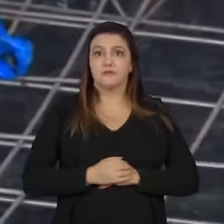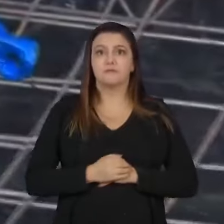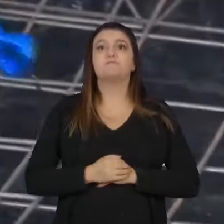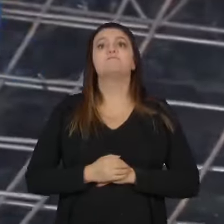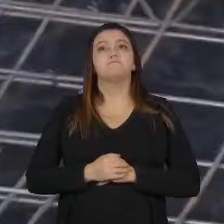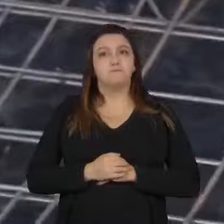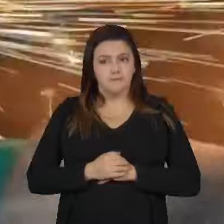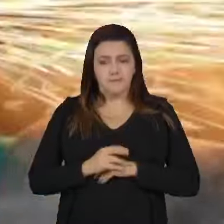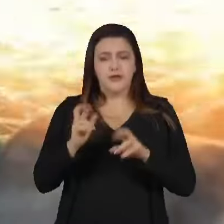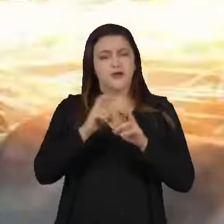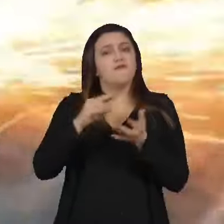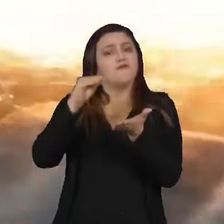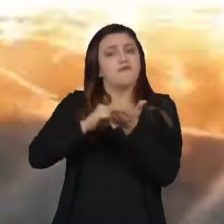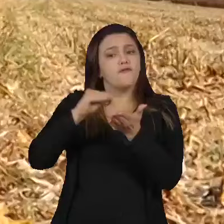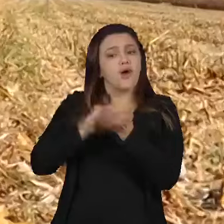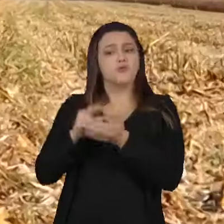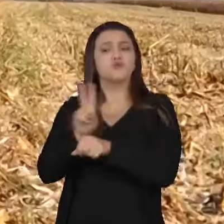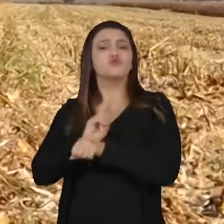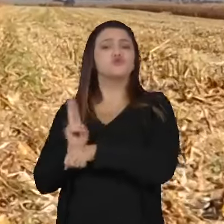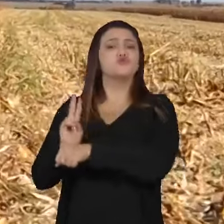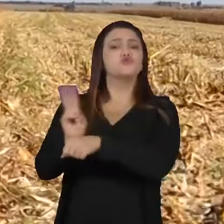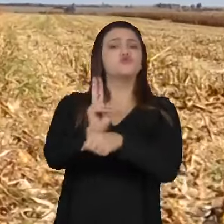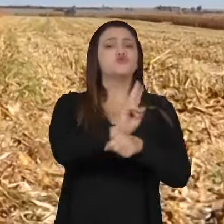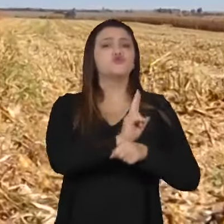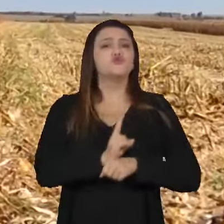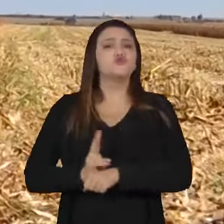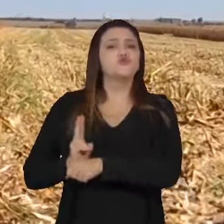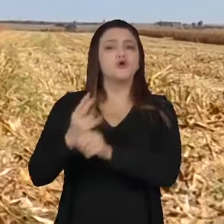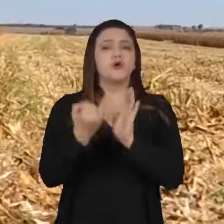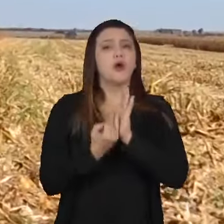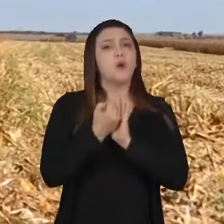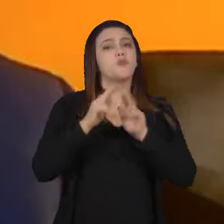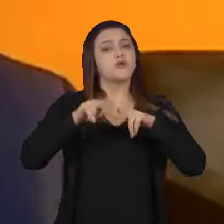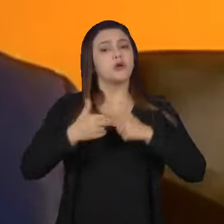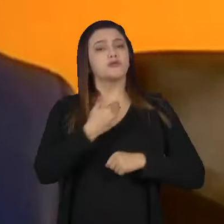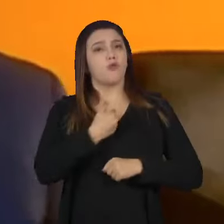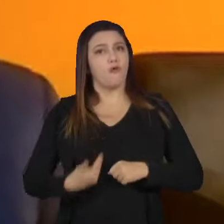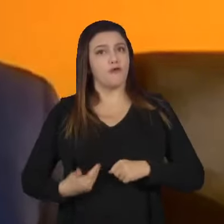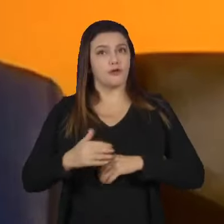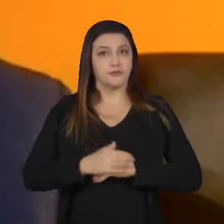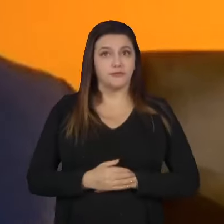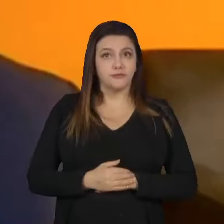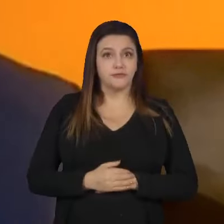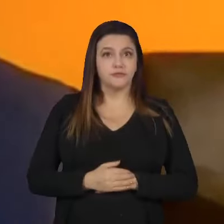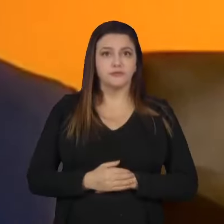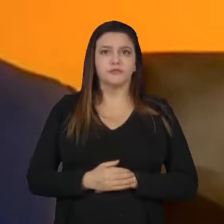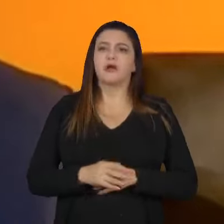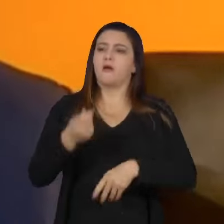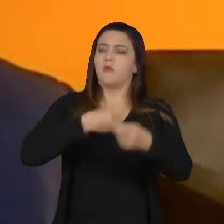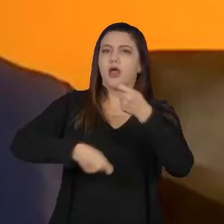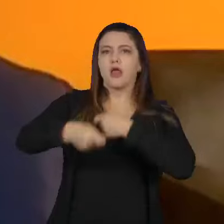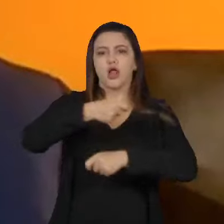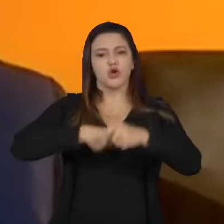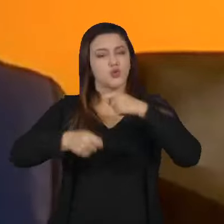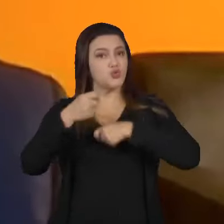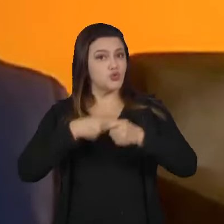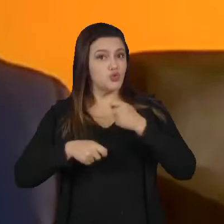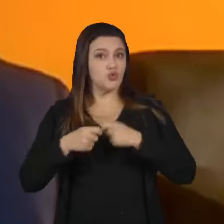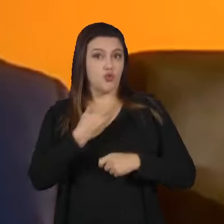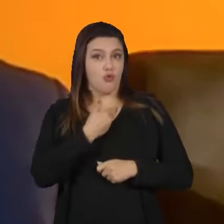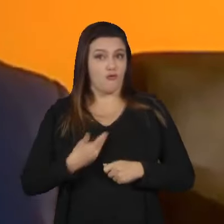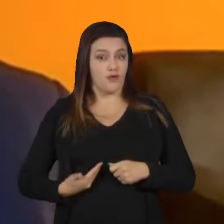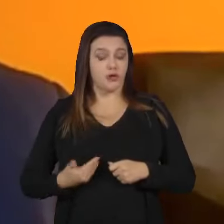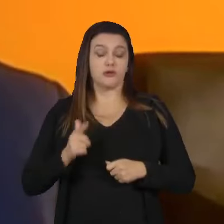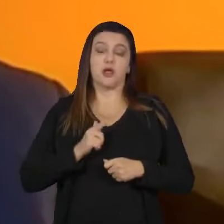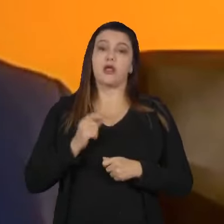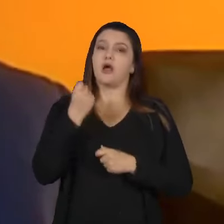tem a ver com a falta de fiscalização dos benefícios tributários por parte do governo. Embora a máquina do governo seja gigantesca, em algumas